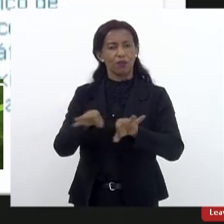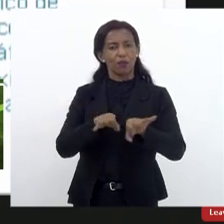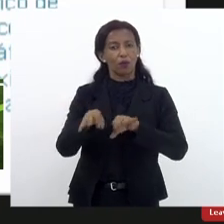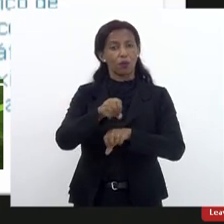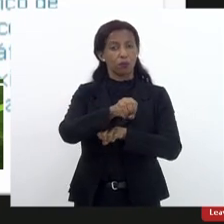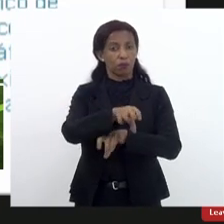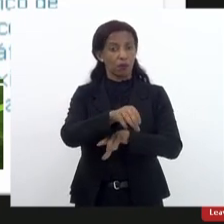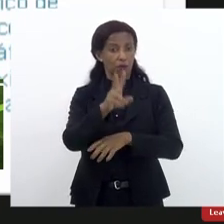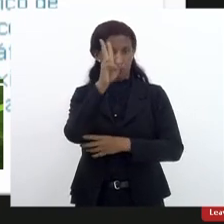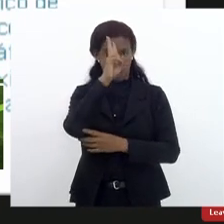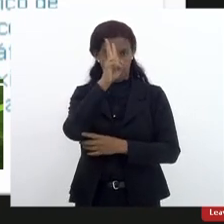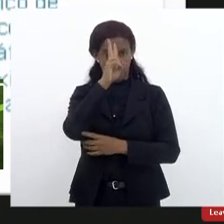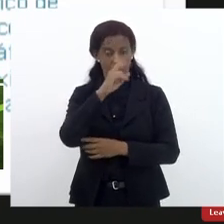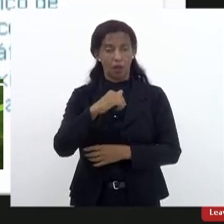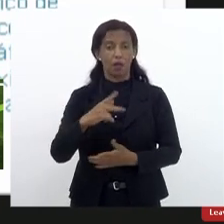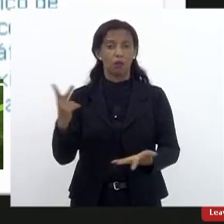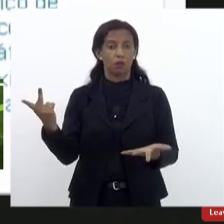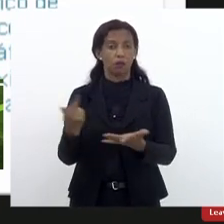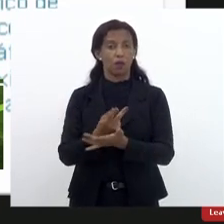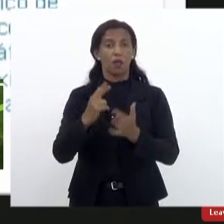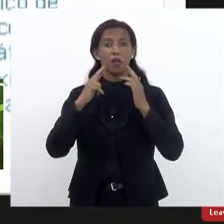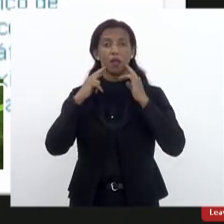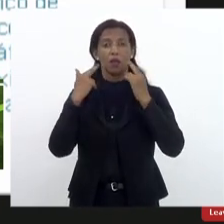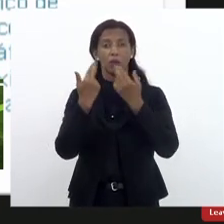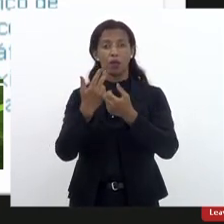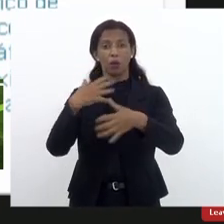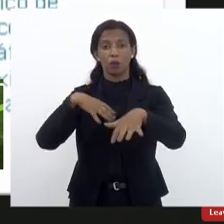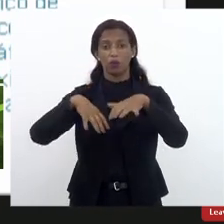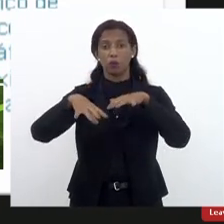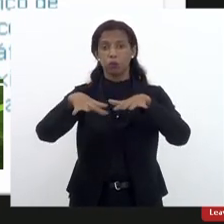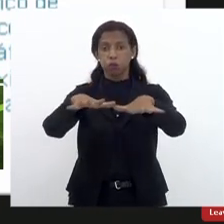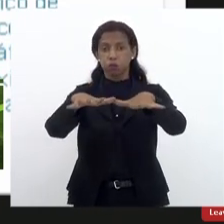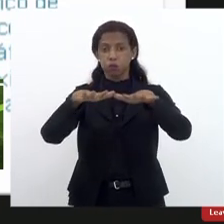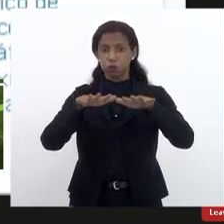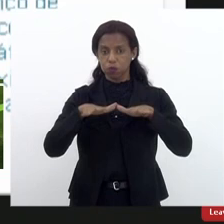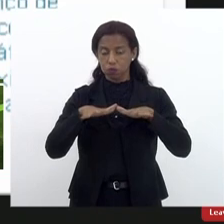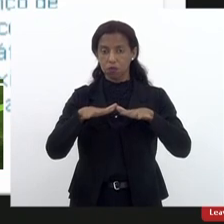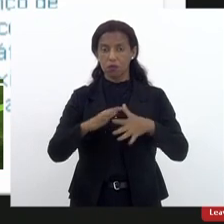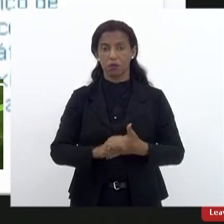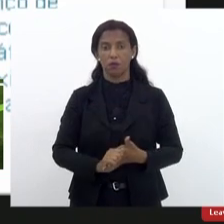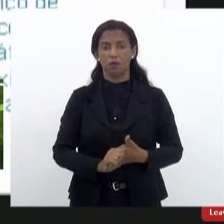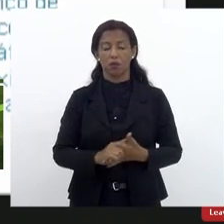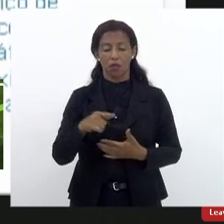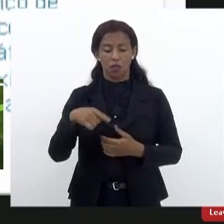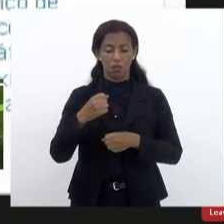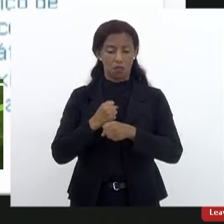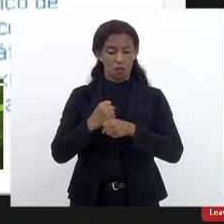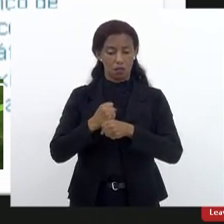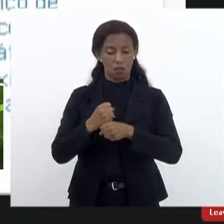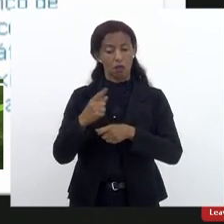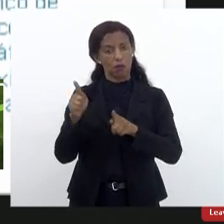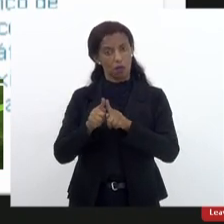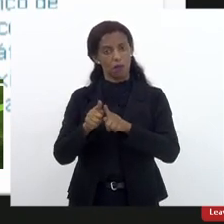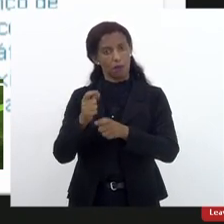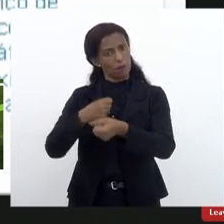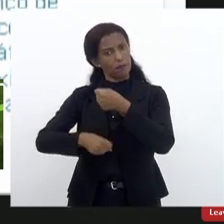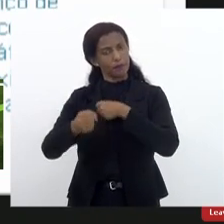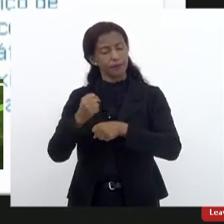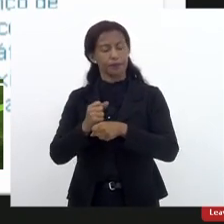É bom lembrar que nós realizamos audiências públicas ao longo desse ano, do ano que passou também,